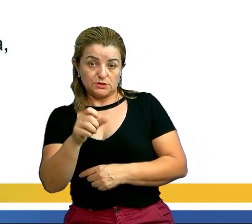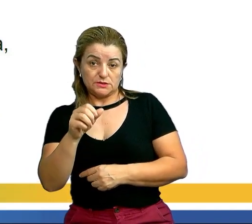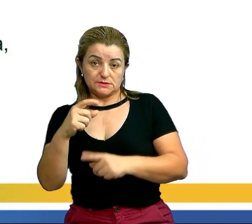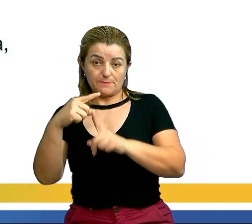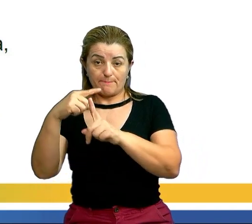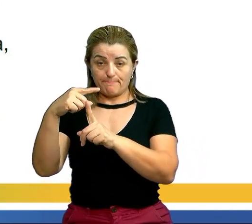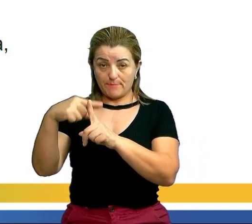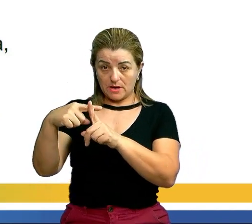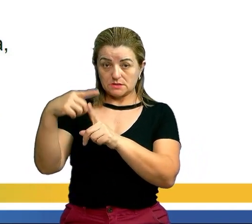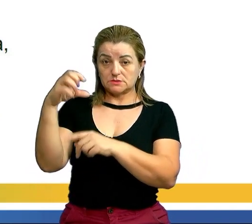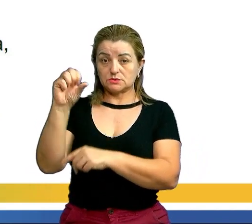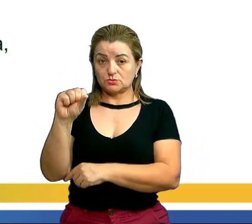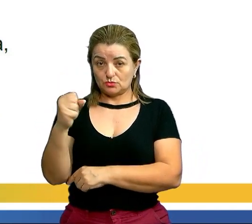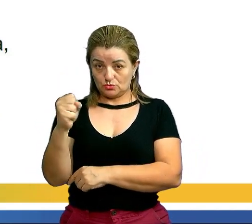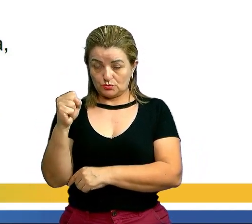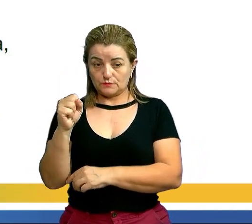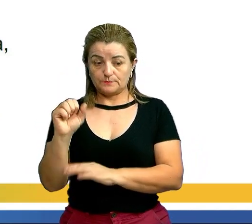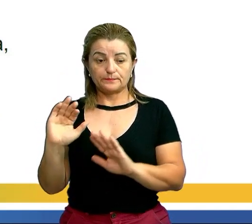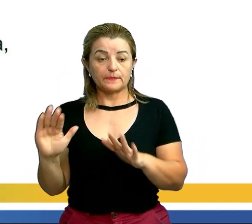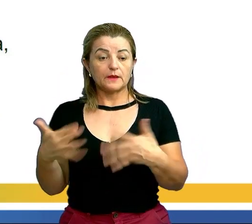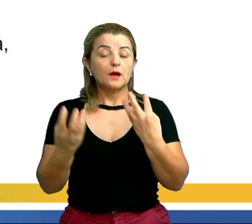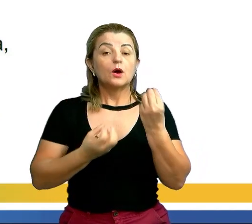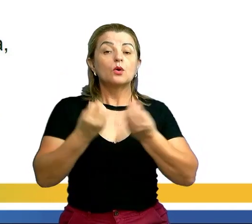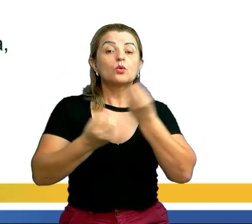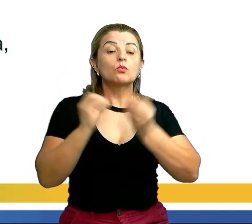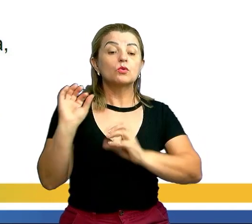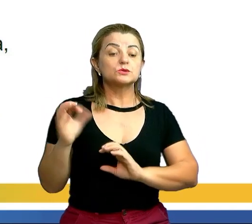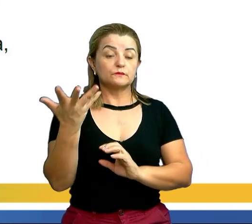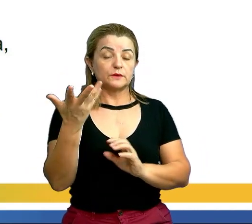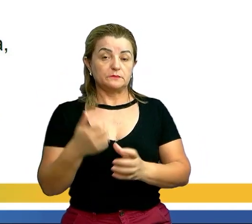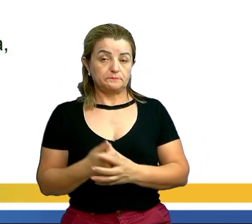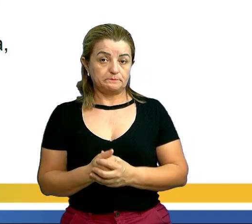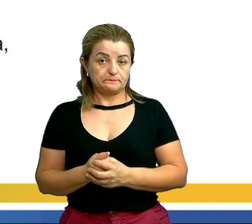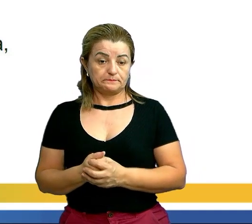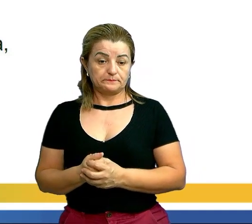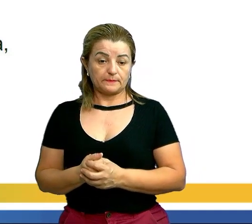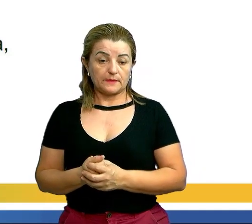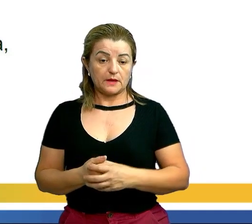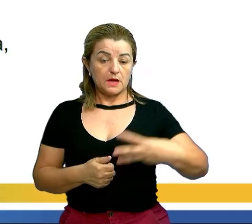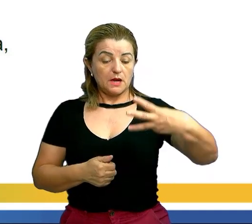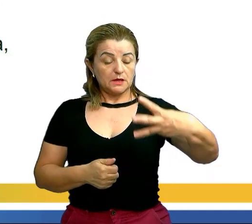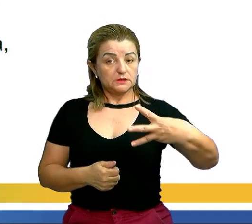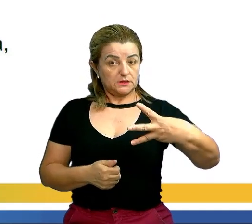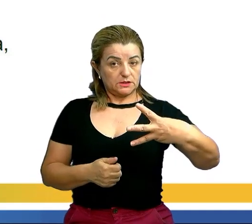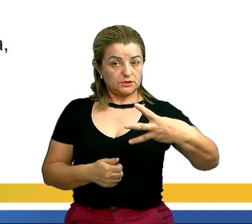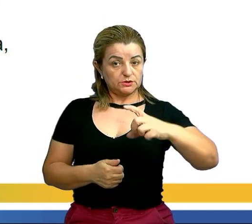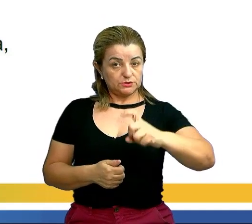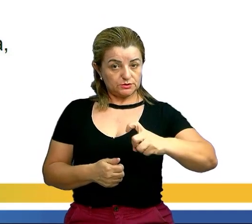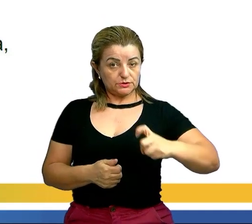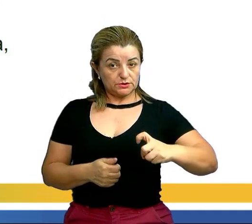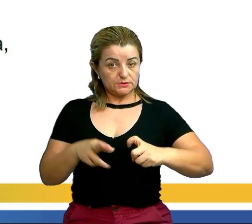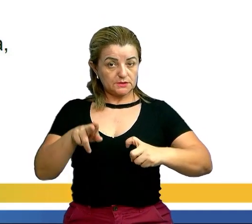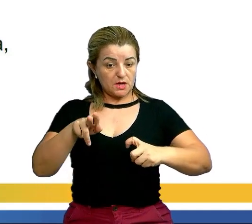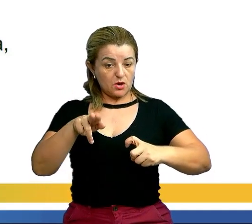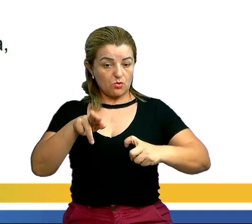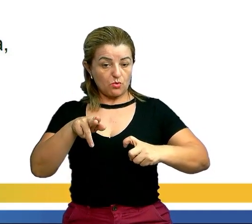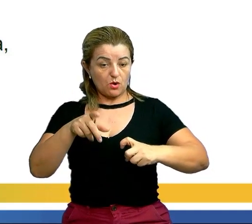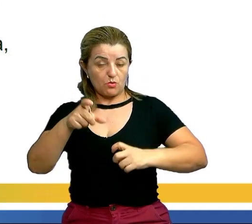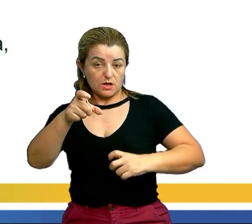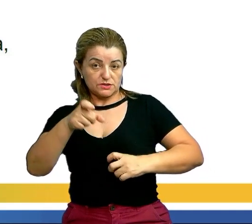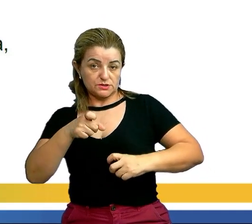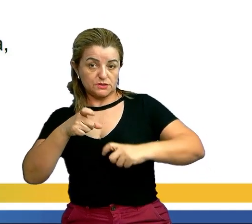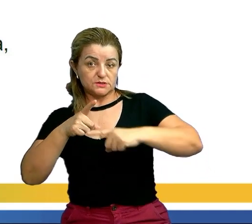tenho a equação. Nesse caso, como é que eu resolvo, professor? 3X é igual a X mais 8. O que tem